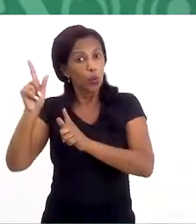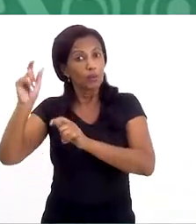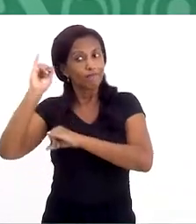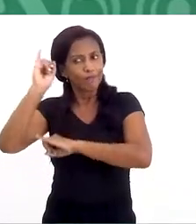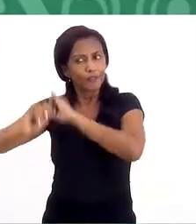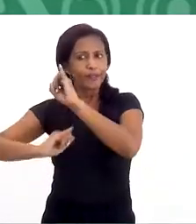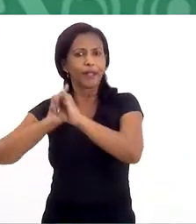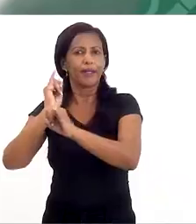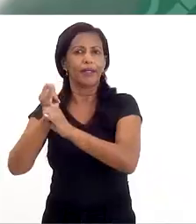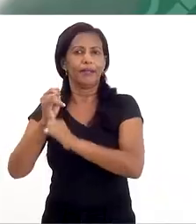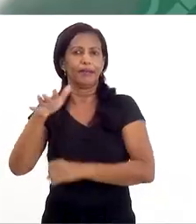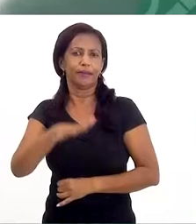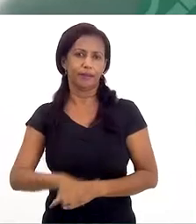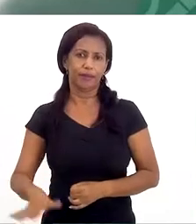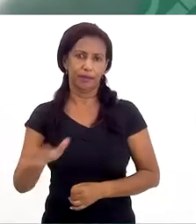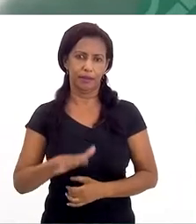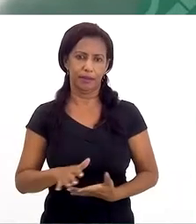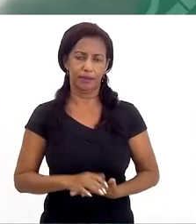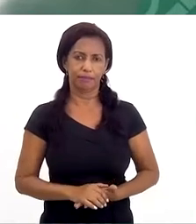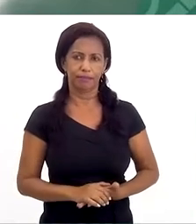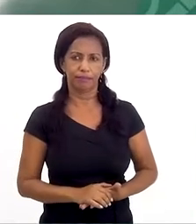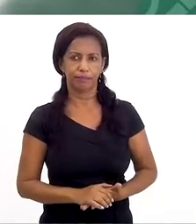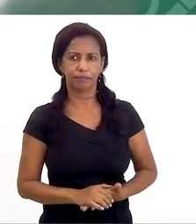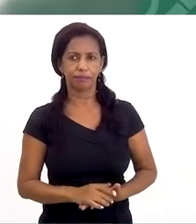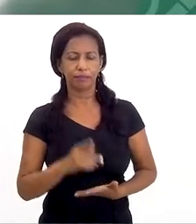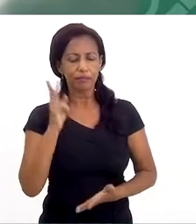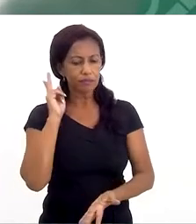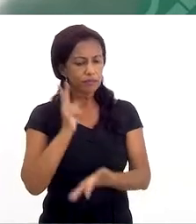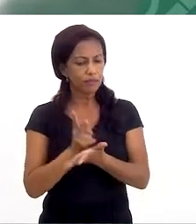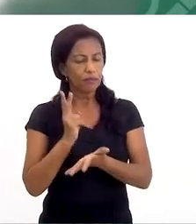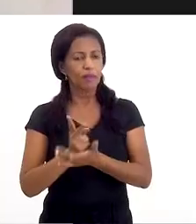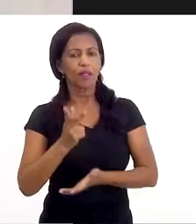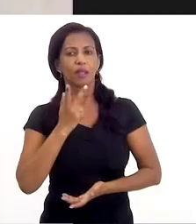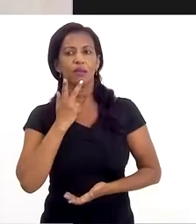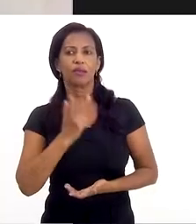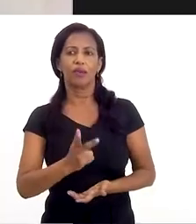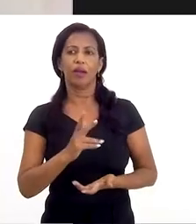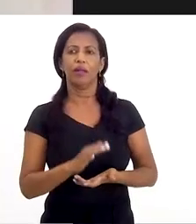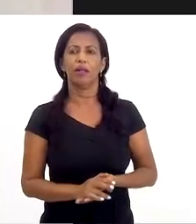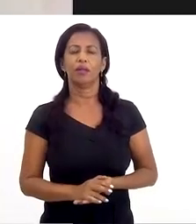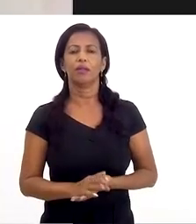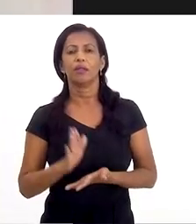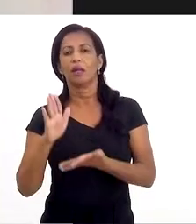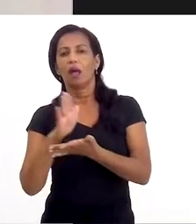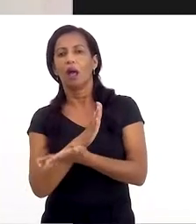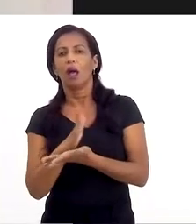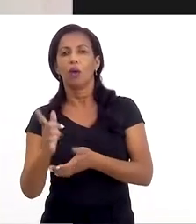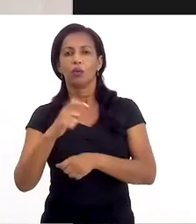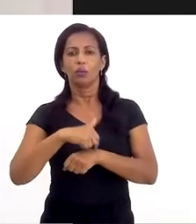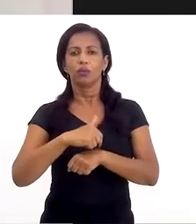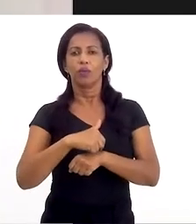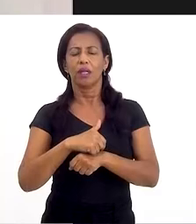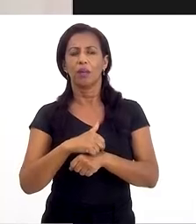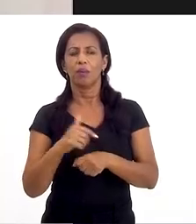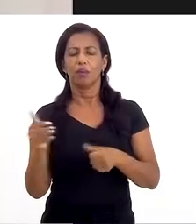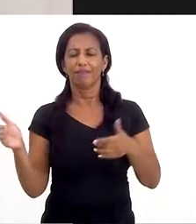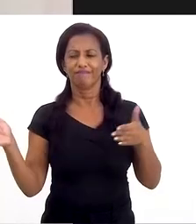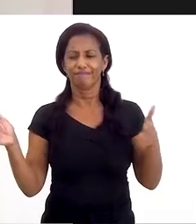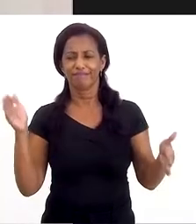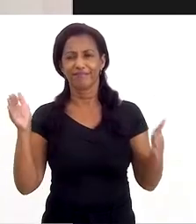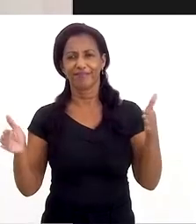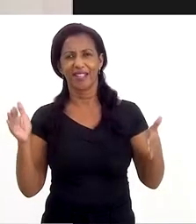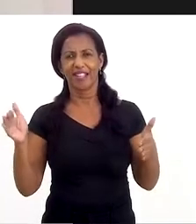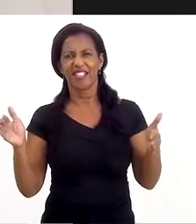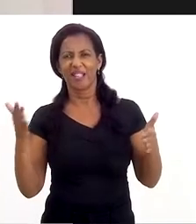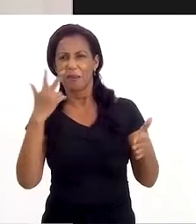dessas crianças, né? Exatamente, Priscila. Eu sempre falo que, por algum tempo, nós achávamos que